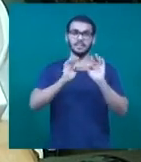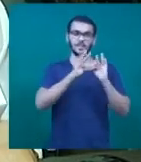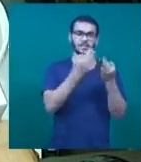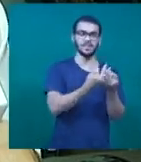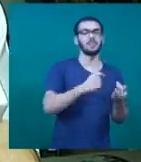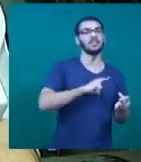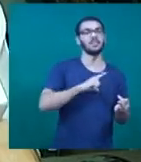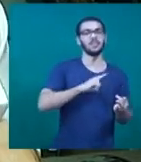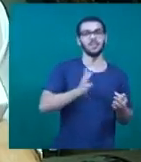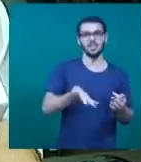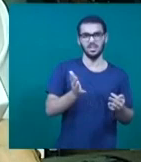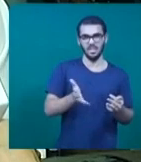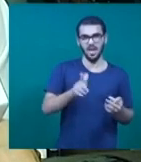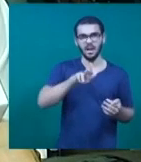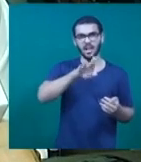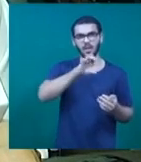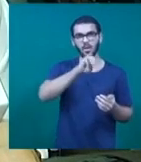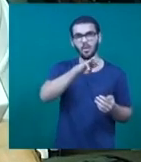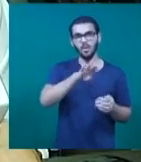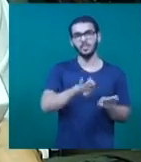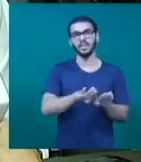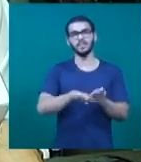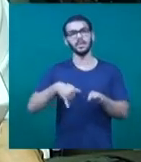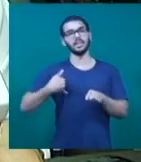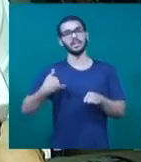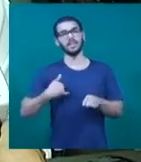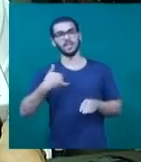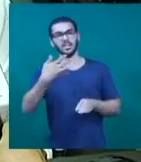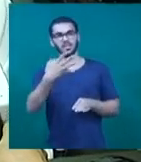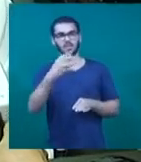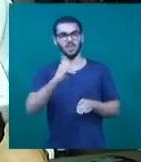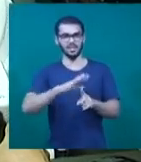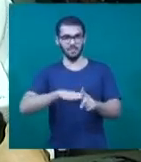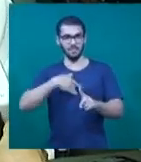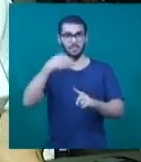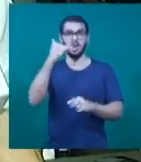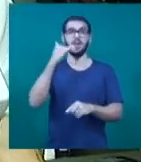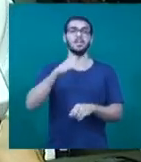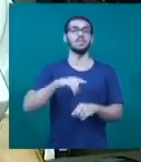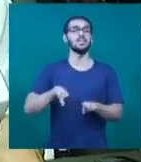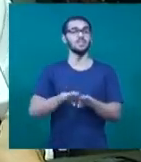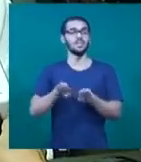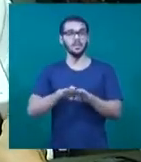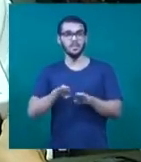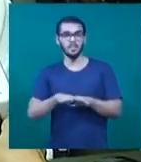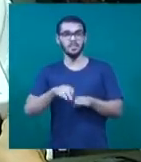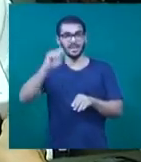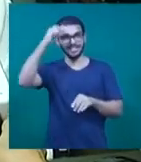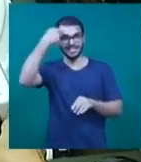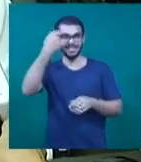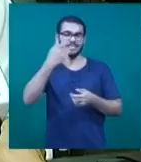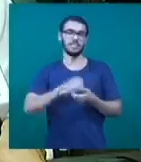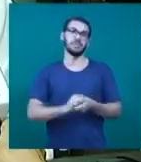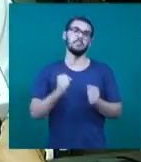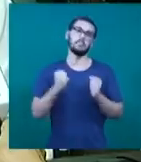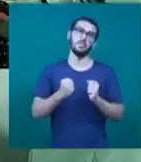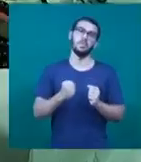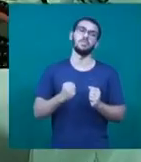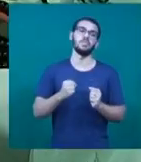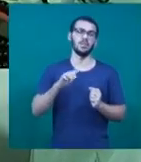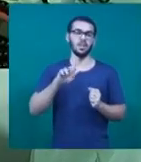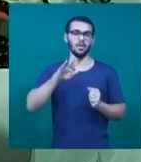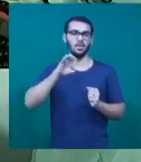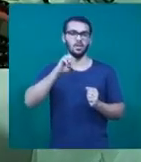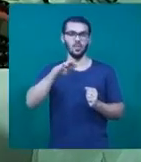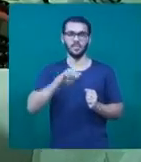tem gente na família com glaucoma, idade acima dos 40 e raça negra, que é quem tem mais chance de desenvolver glaucoma.